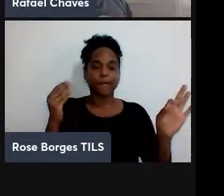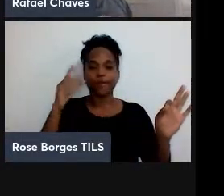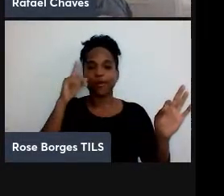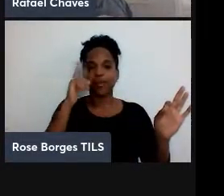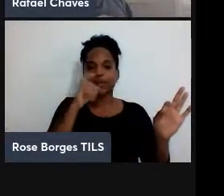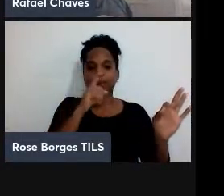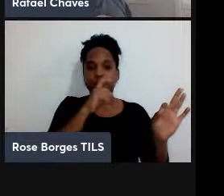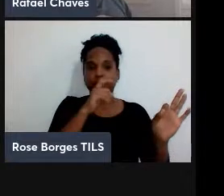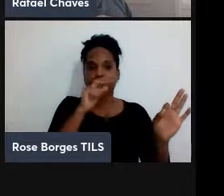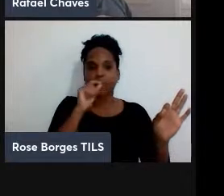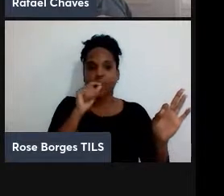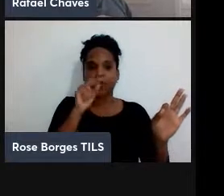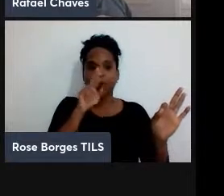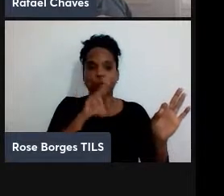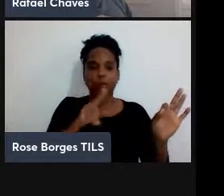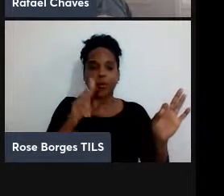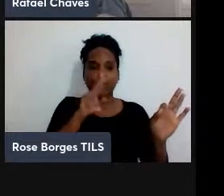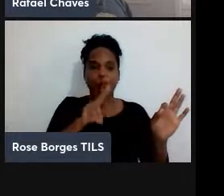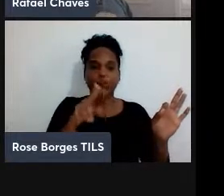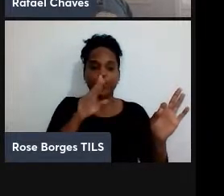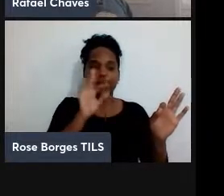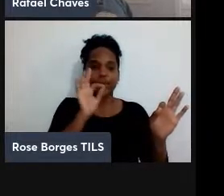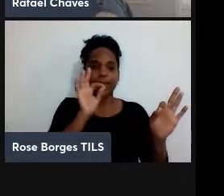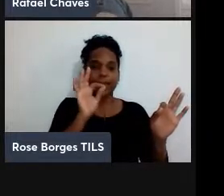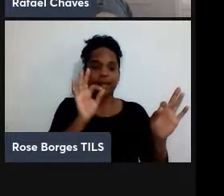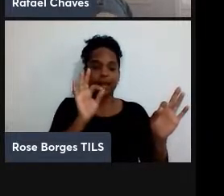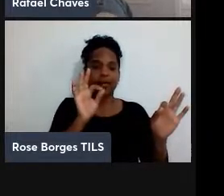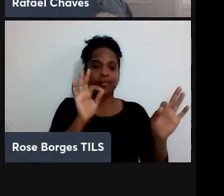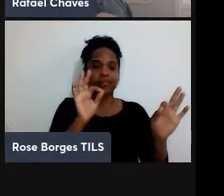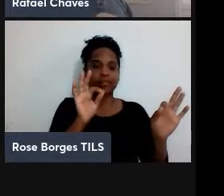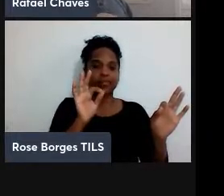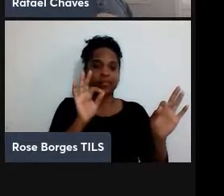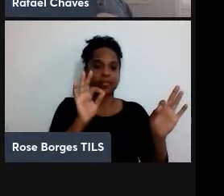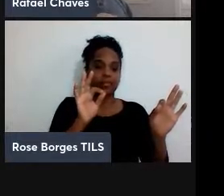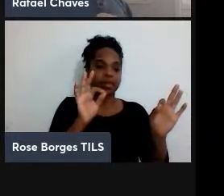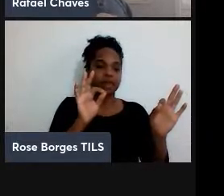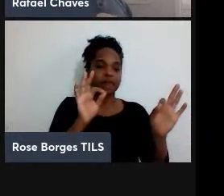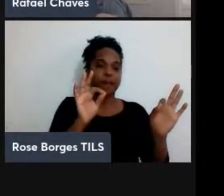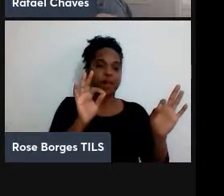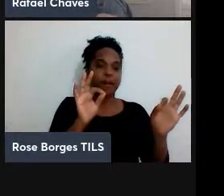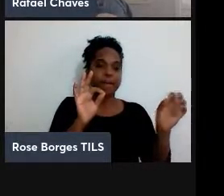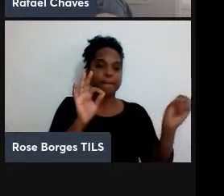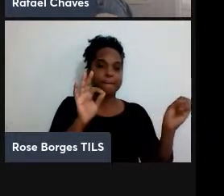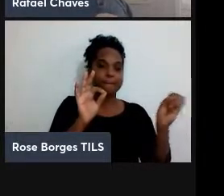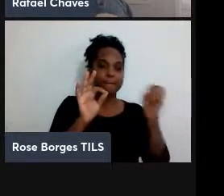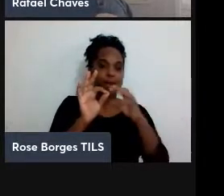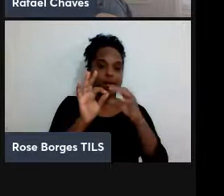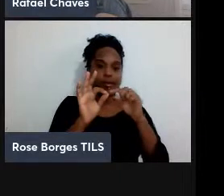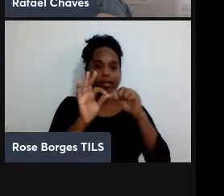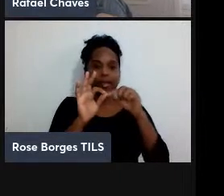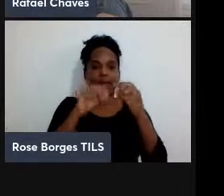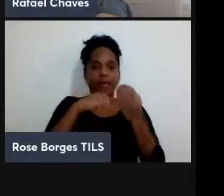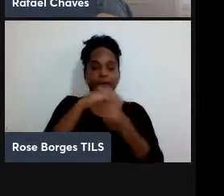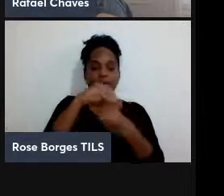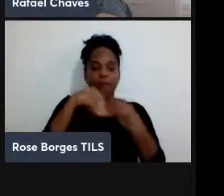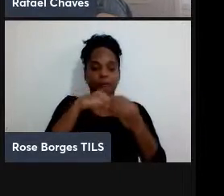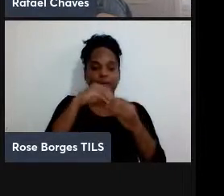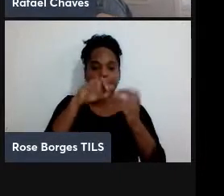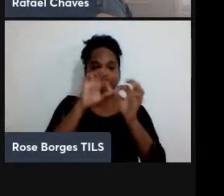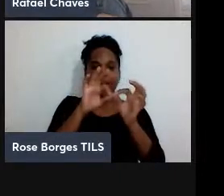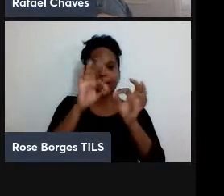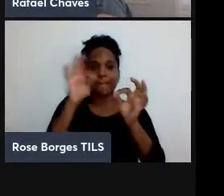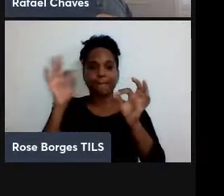usa um nó intermediário, que seria o Bob. Então, Alice e Bob tem um par emaranhado entre si, Bob e Charlie tem outro par